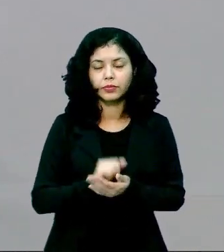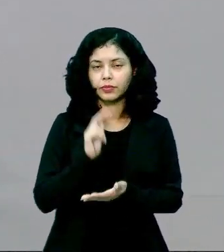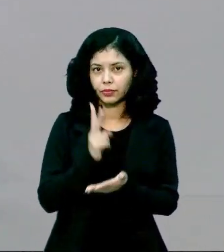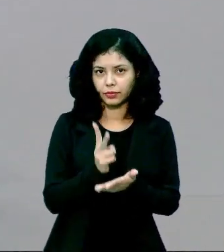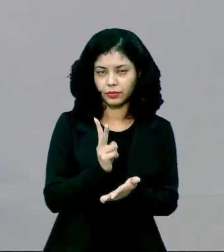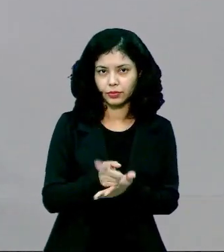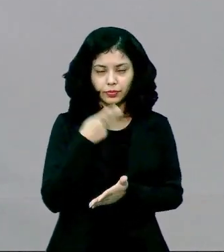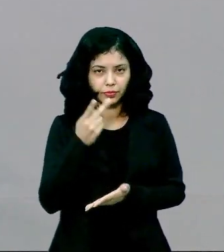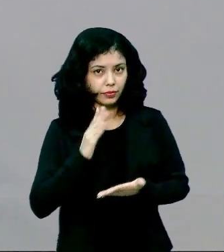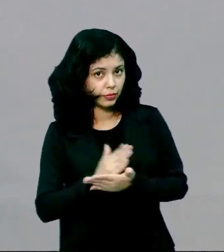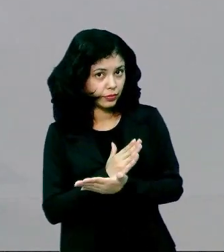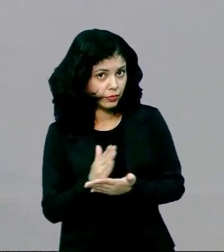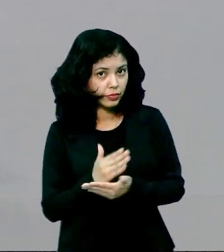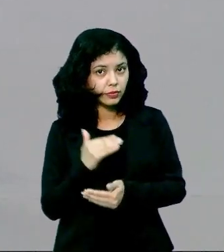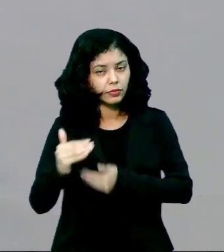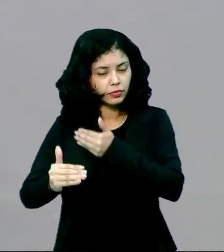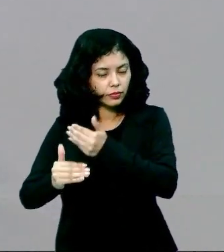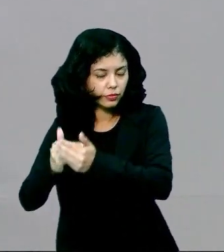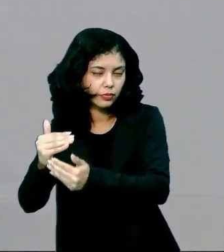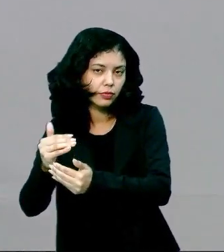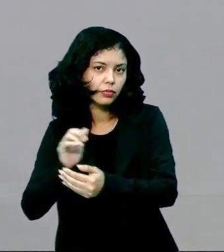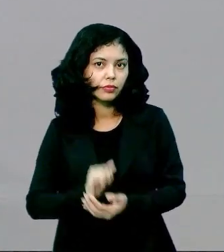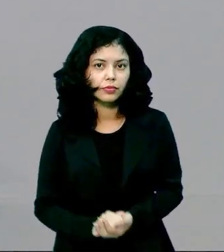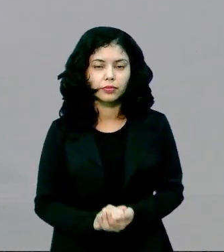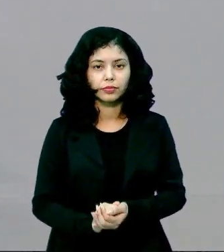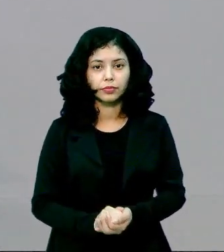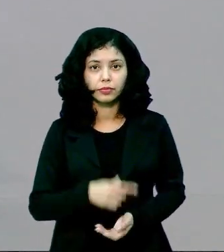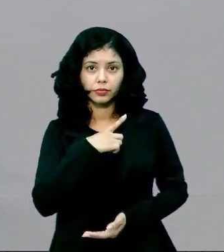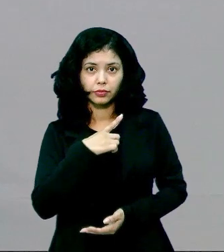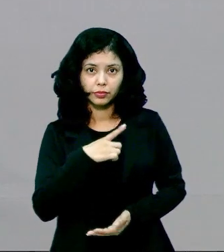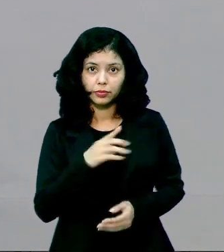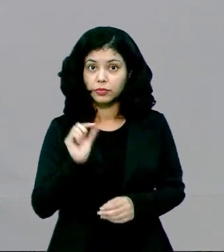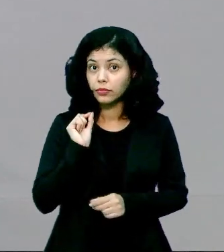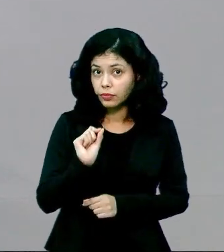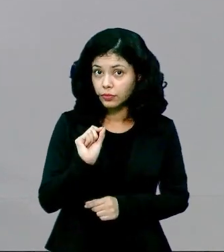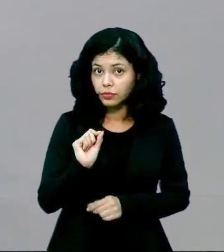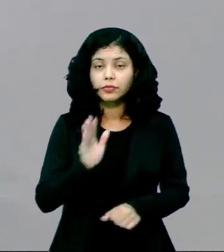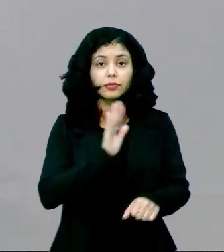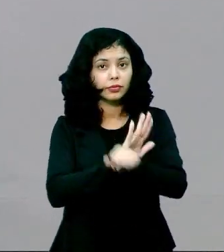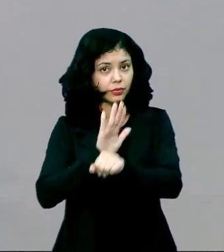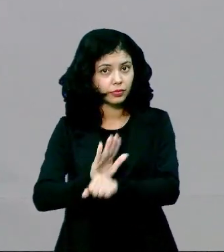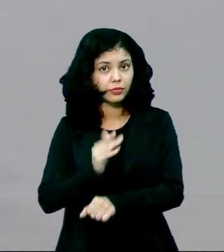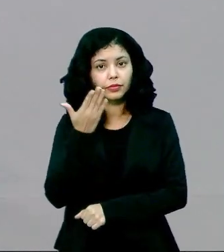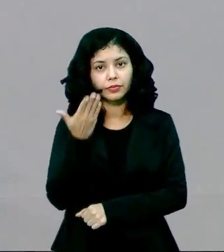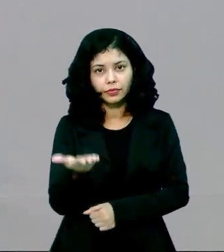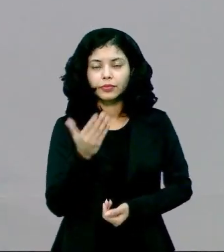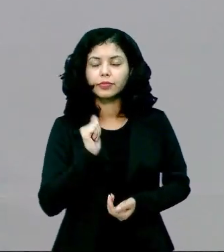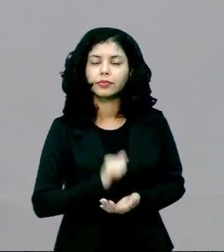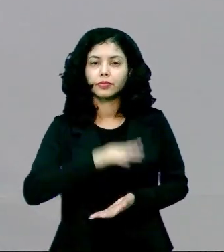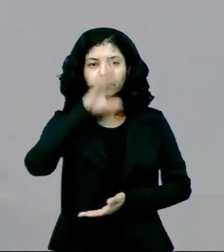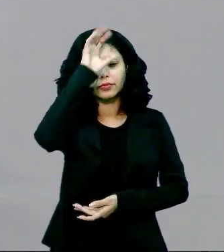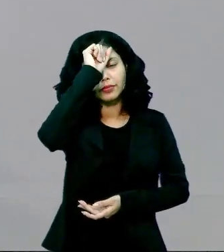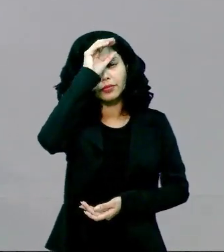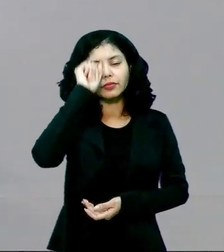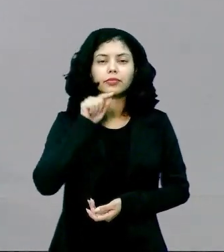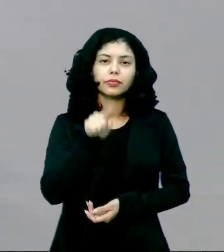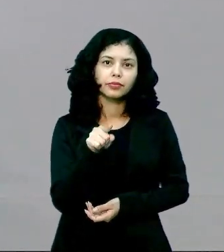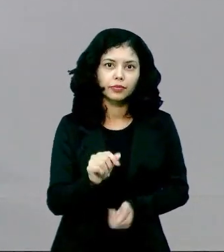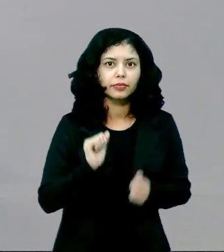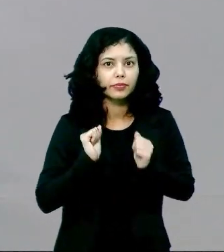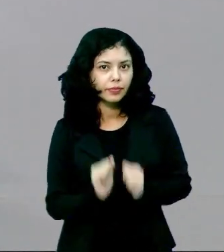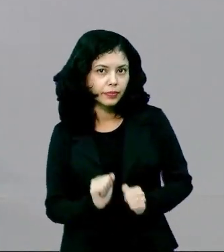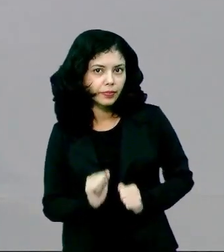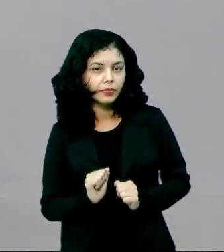menciono ao longo das videoaulas, elas têm a intenção de contribuir com o seu aprendizado para que você